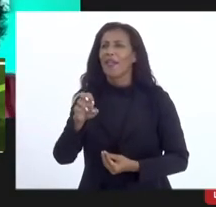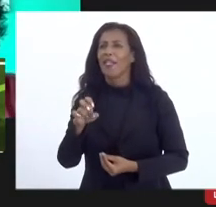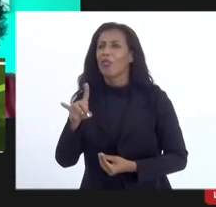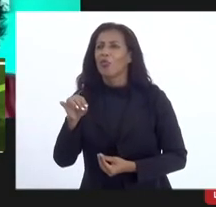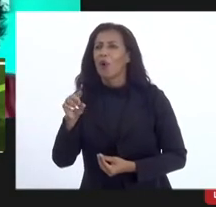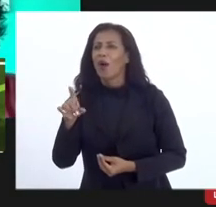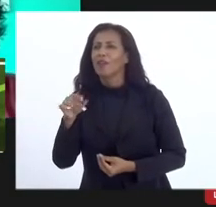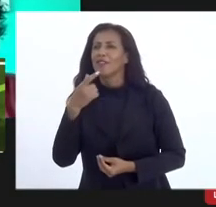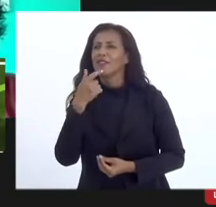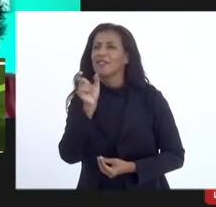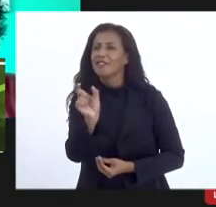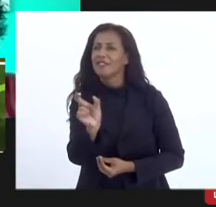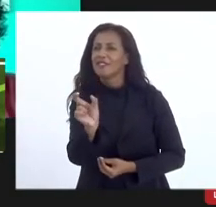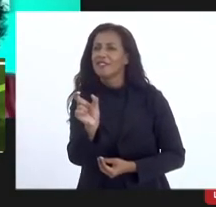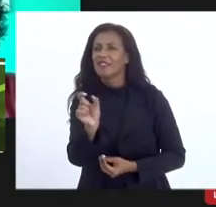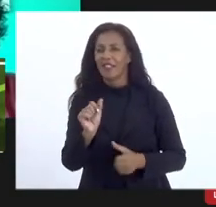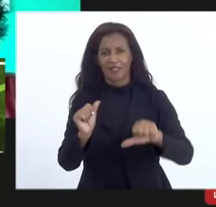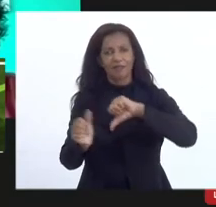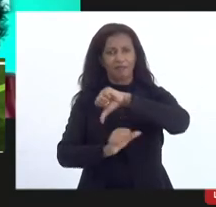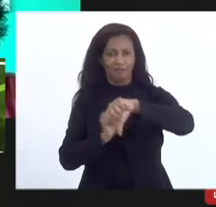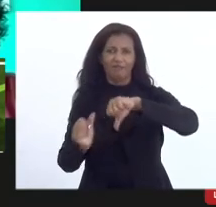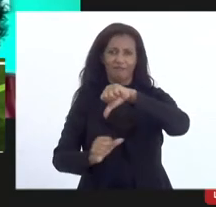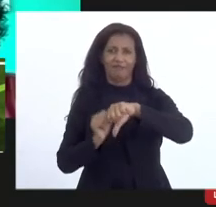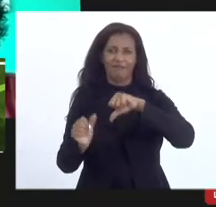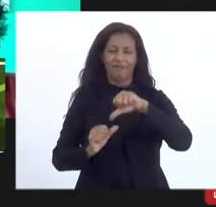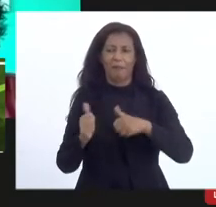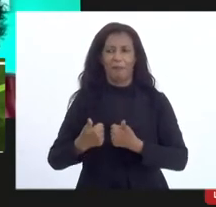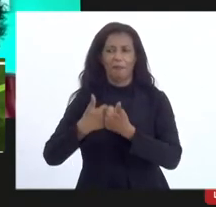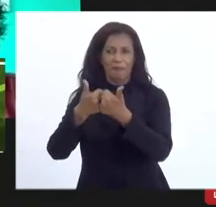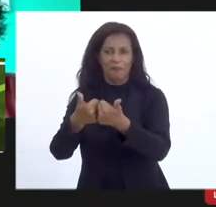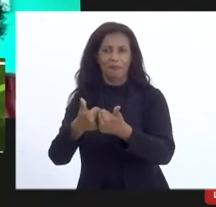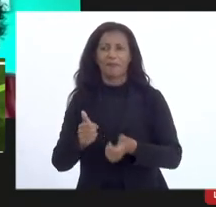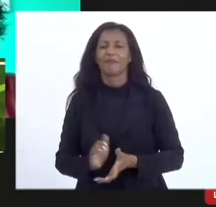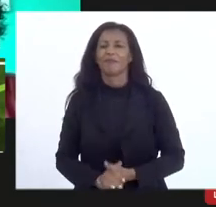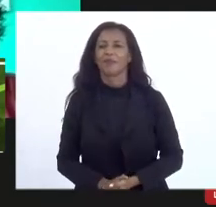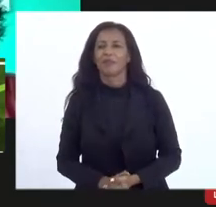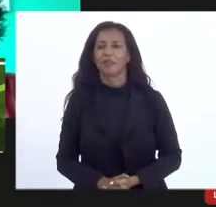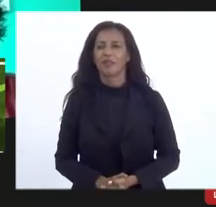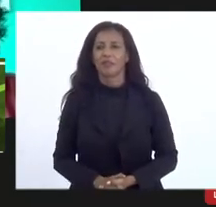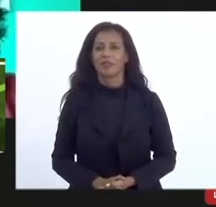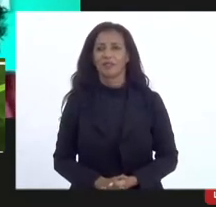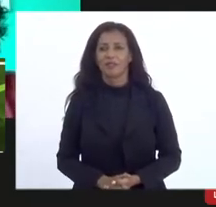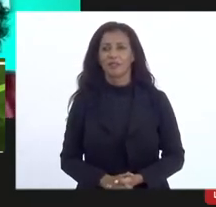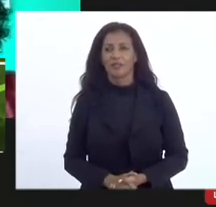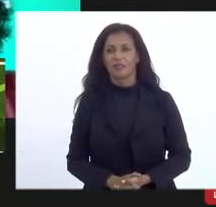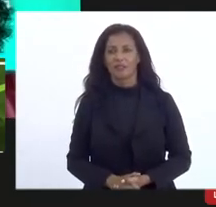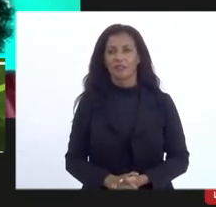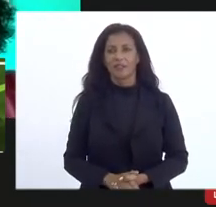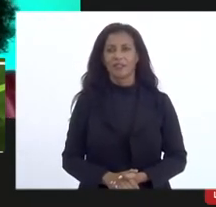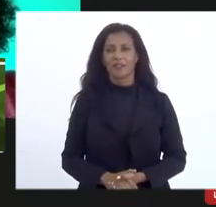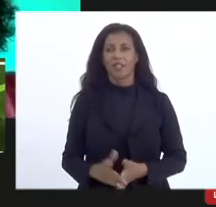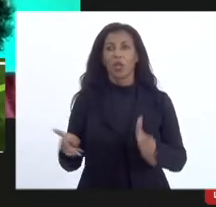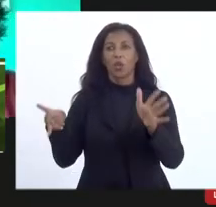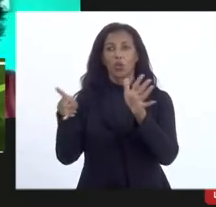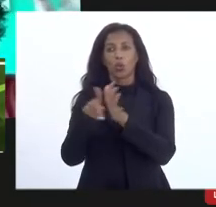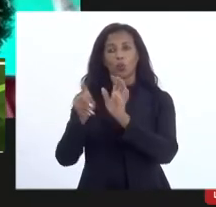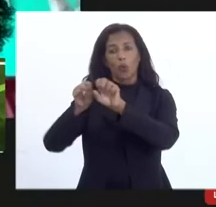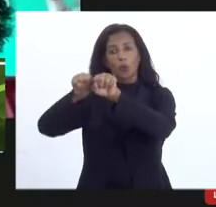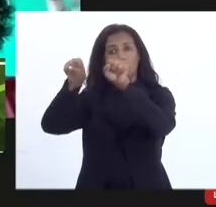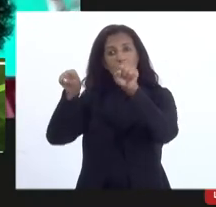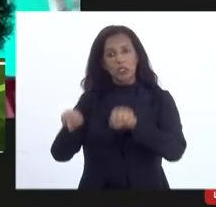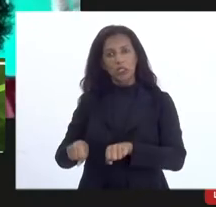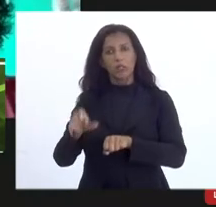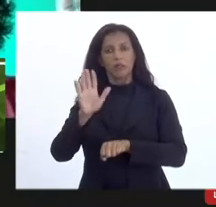aprimoramento é aprimorar aprimoramento deixa eu fazer uma colocação aprimoramento do próprio sistema que já